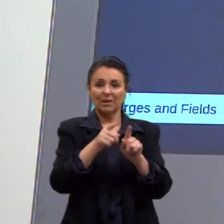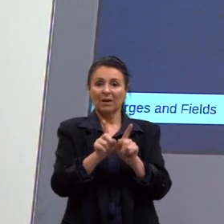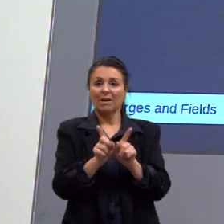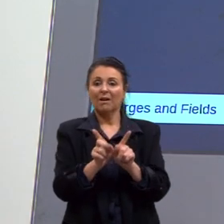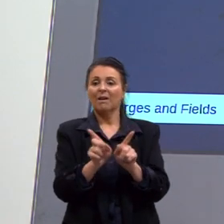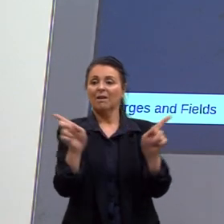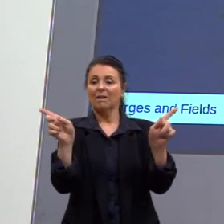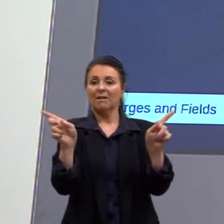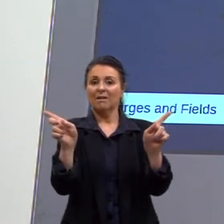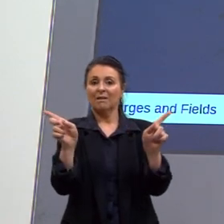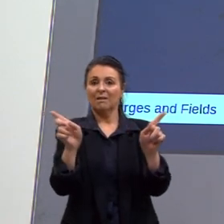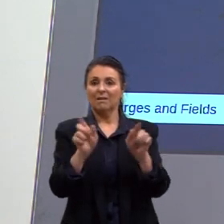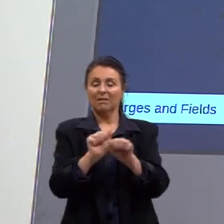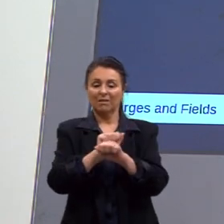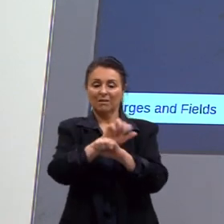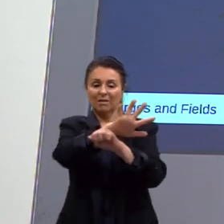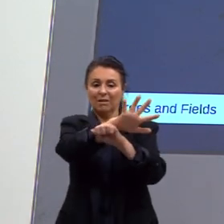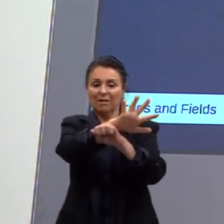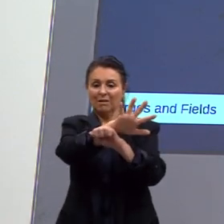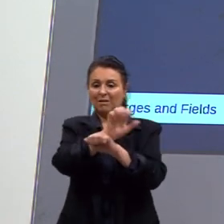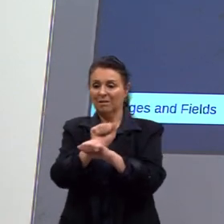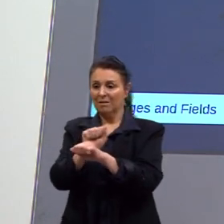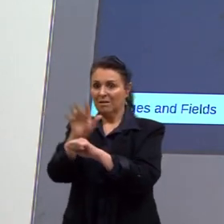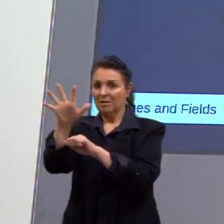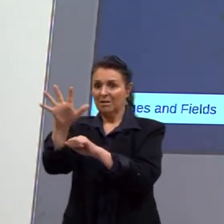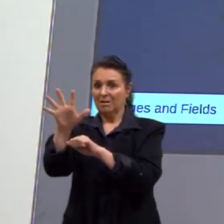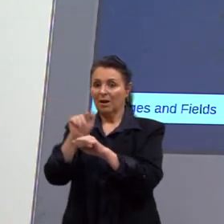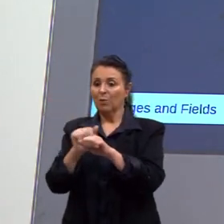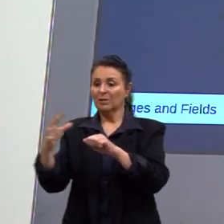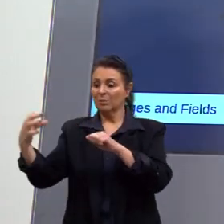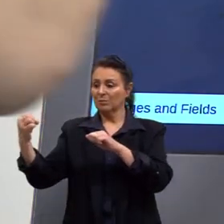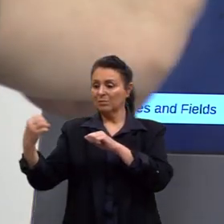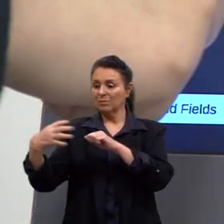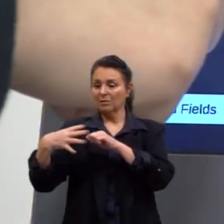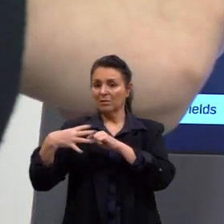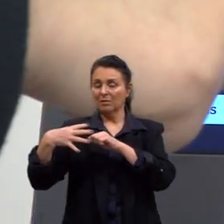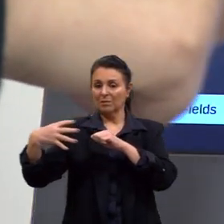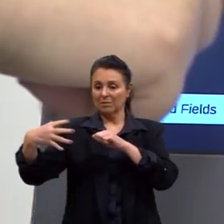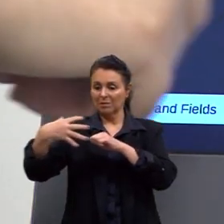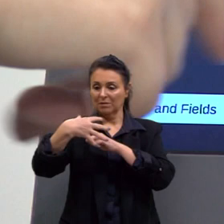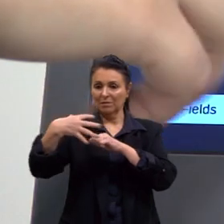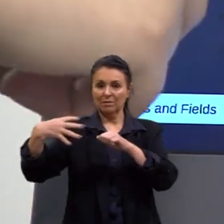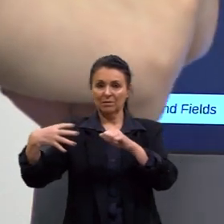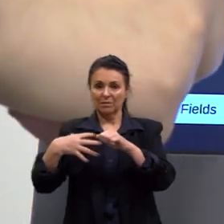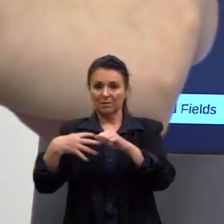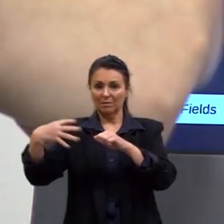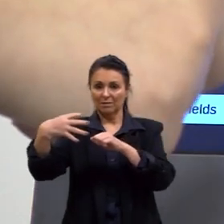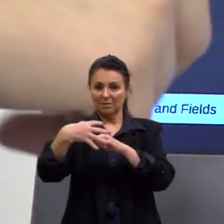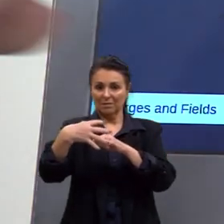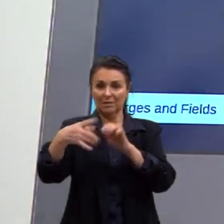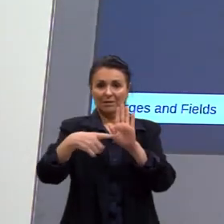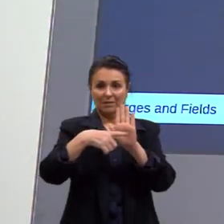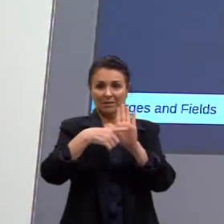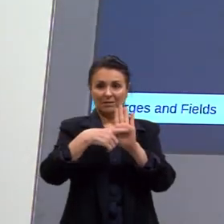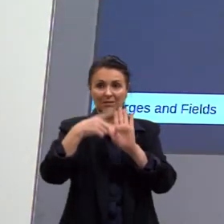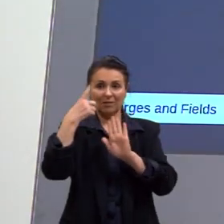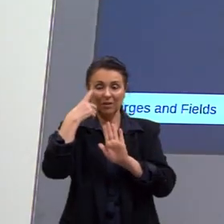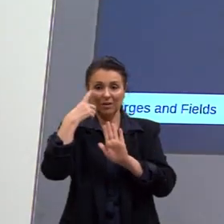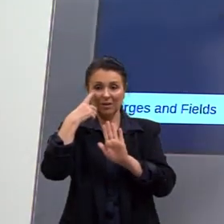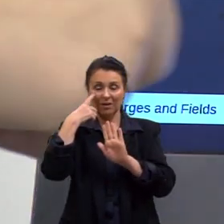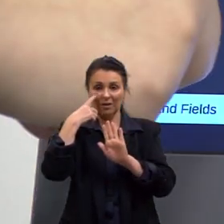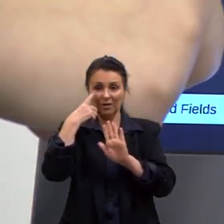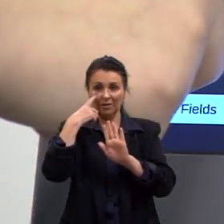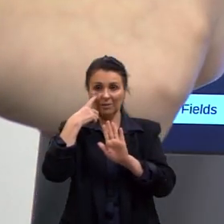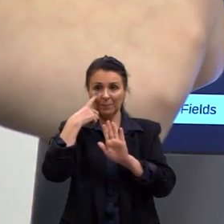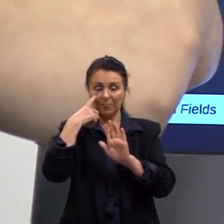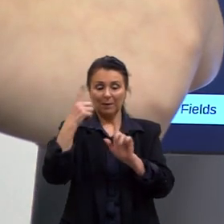Vejam que ficou parecido com o nosso desenho de dipolo elétrico. As cargas, então, o campo está saindo da